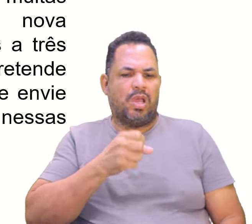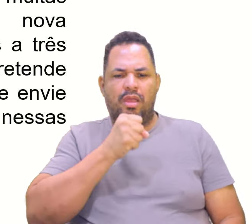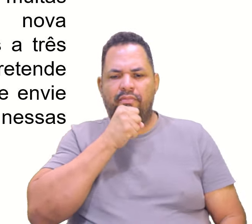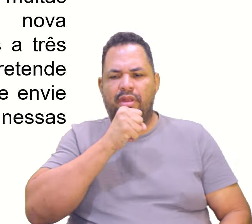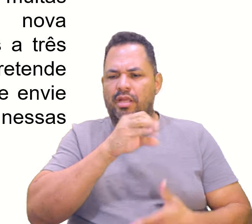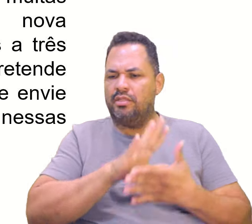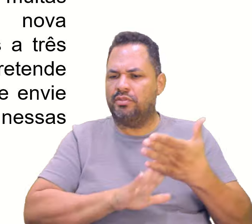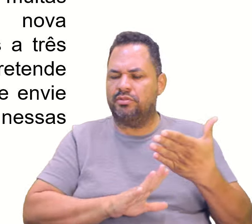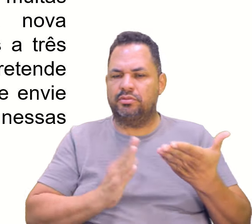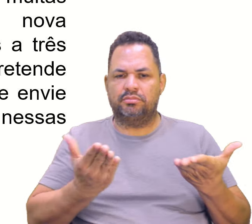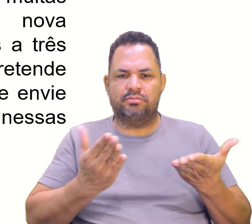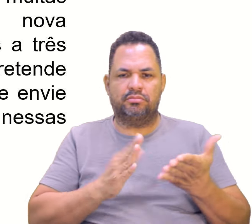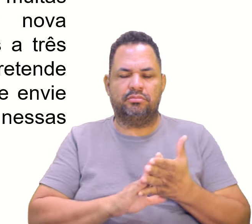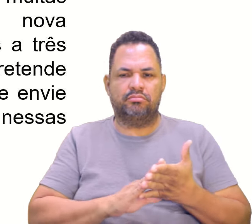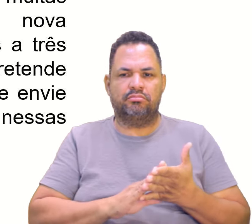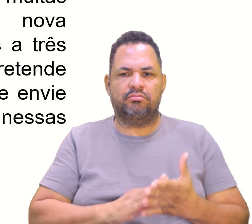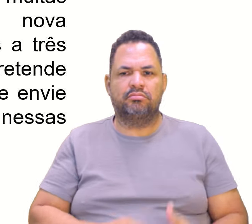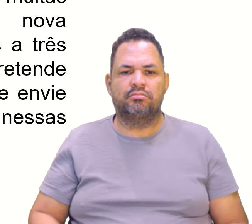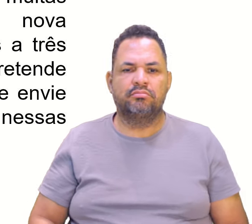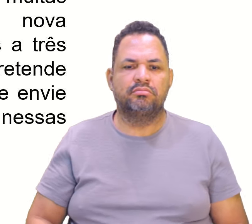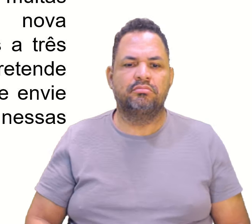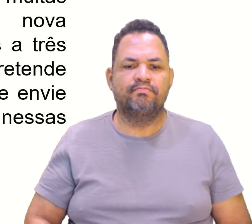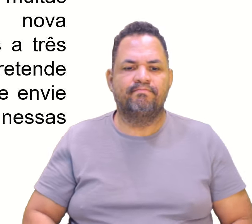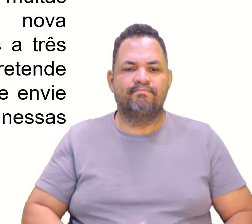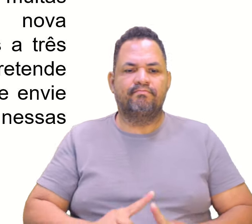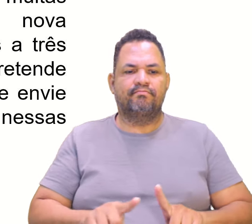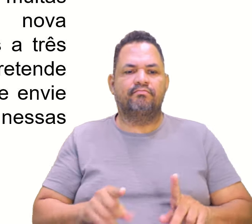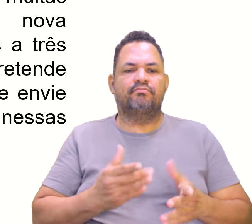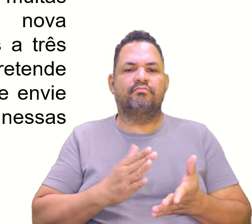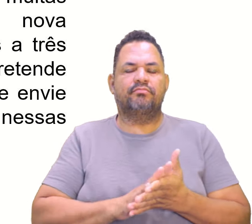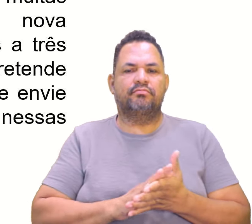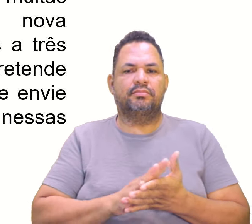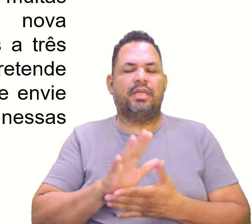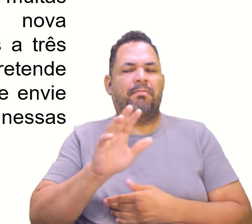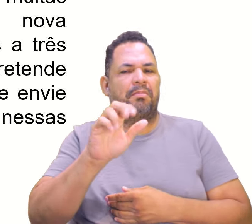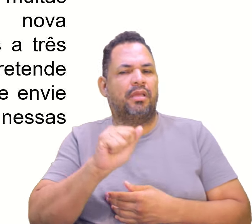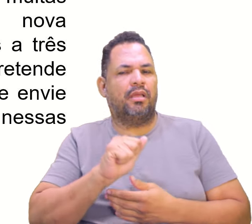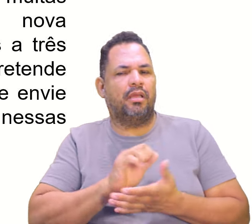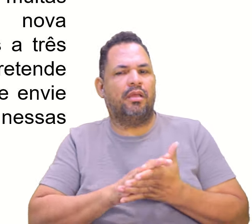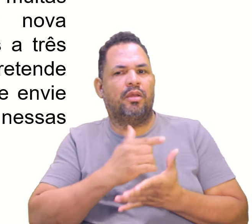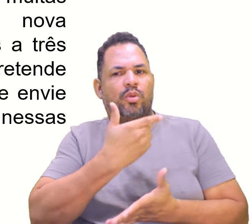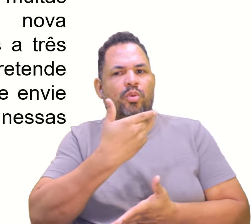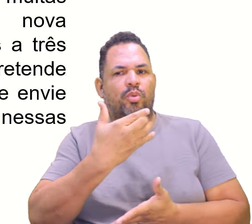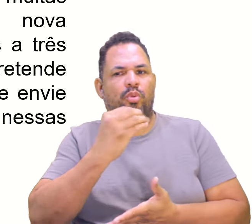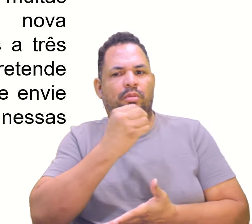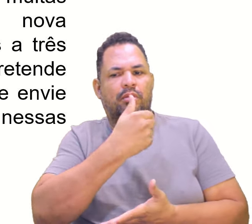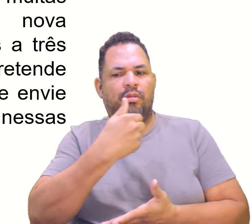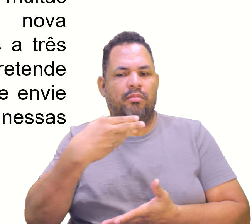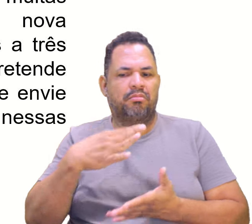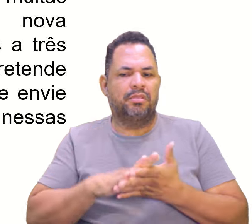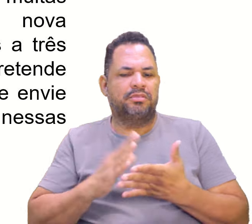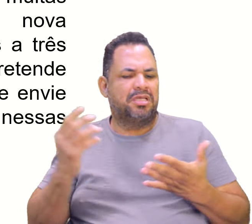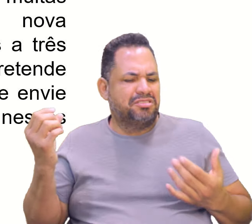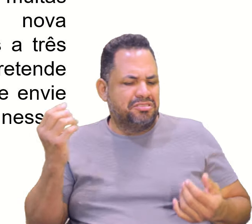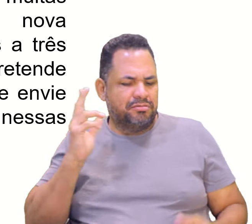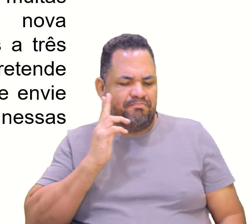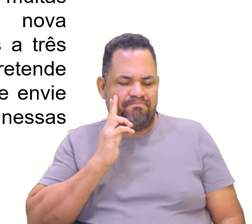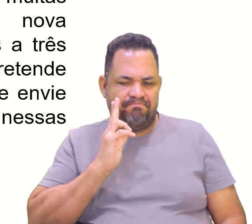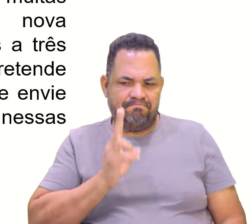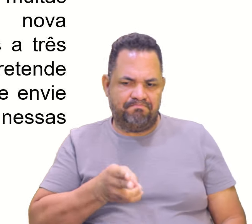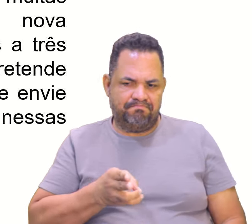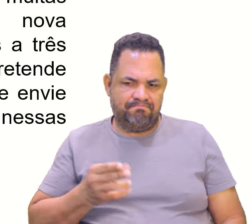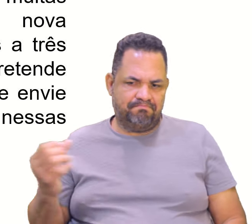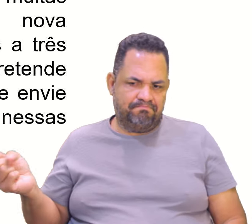vamos fazer as mais fresquinhas 2023, 2022. Mas se a gente pegar de 2013, está atualizada sempre, atual sempre, porque sempre